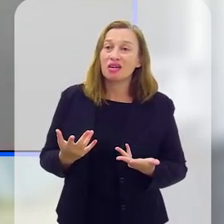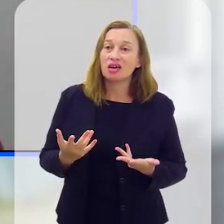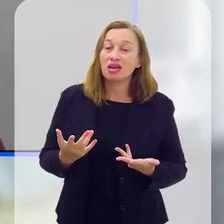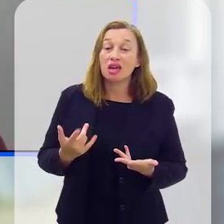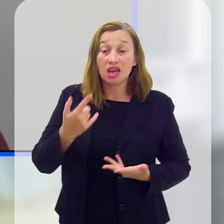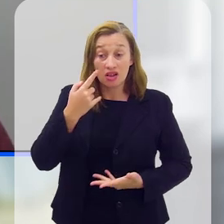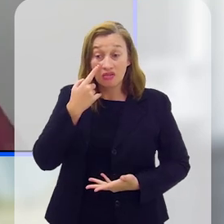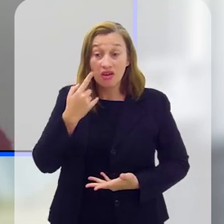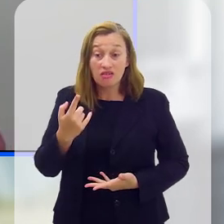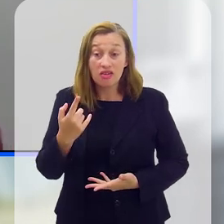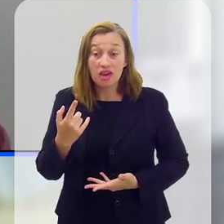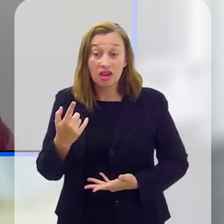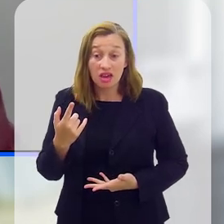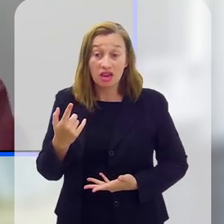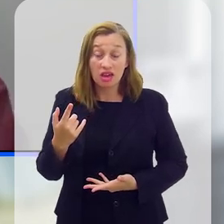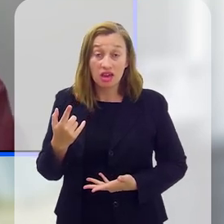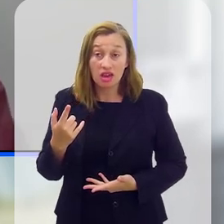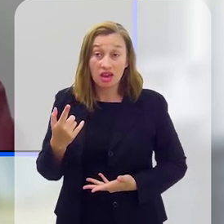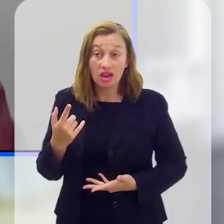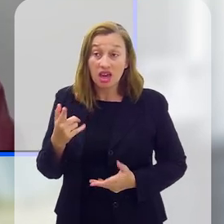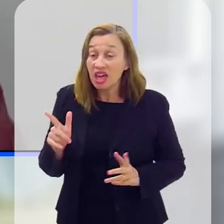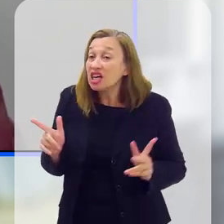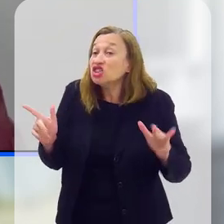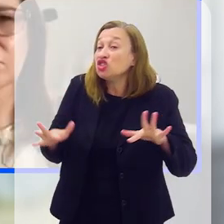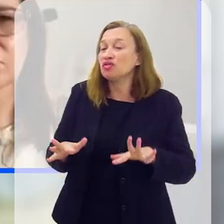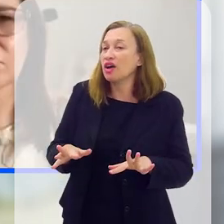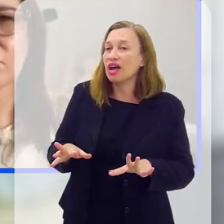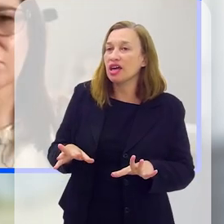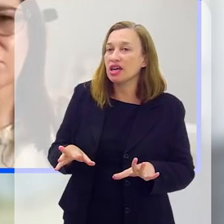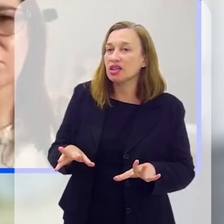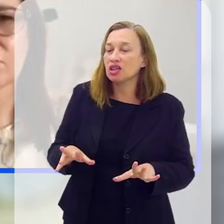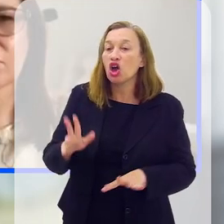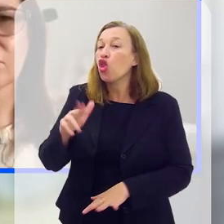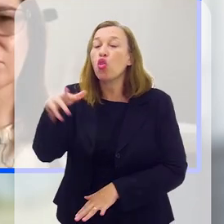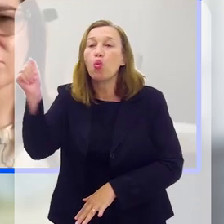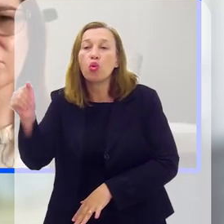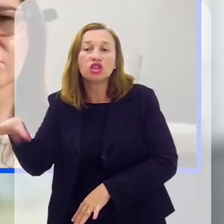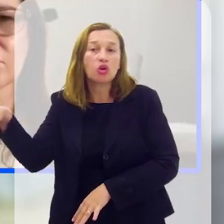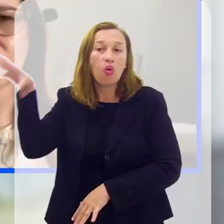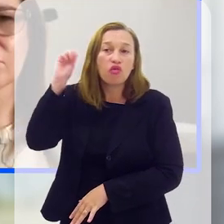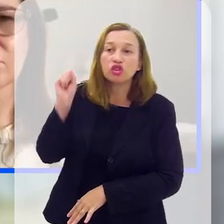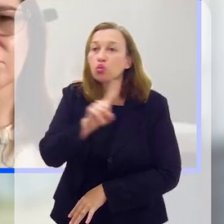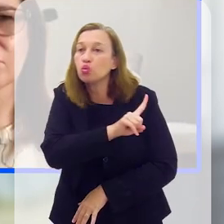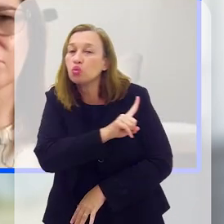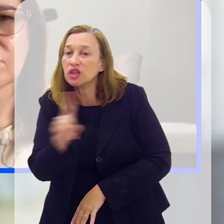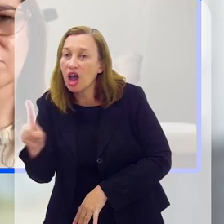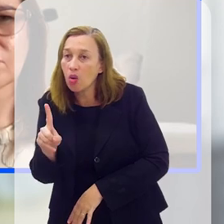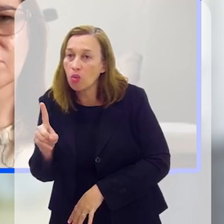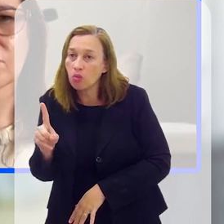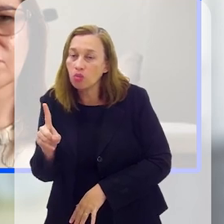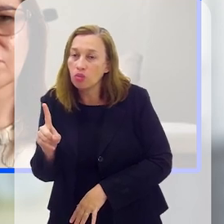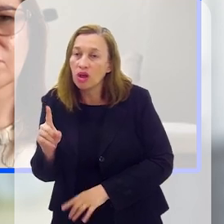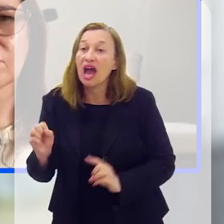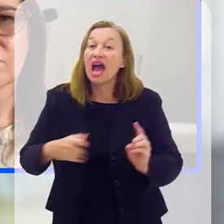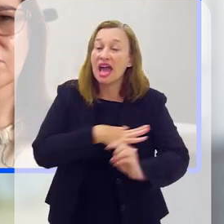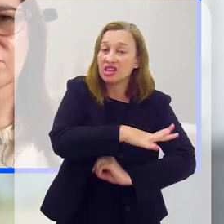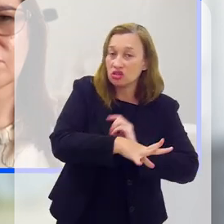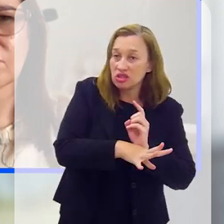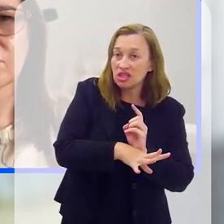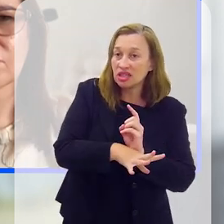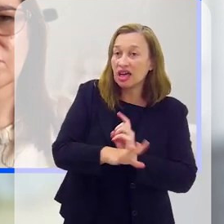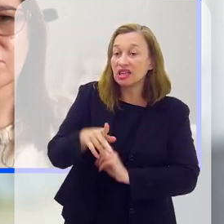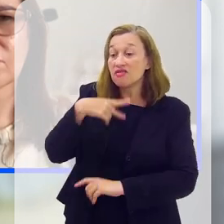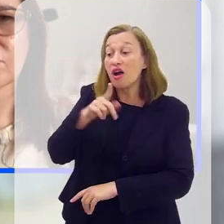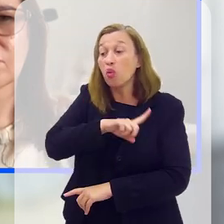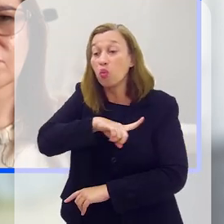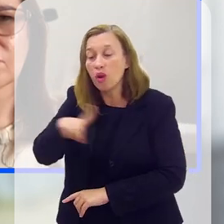ele vai ter uma conta para pagar, digamos assim. Talvez nunca tenha escutado um não na vida, né, Carlos? Exatamente. Quando a sociedade te